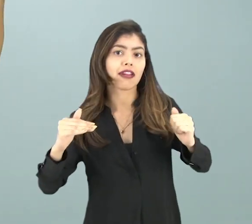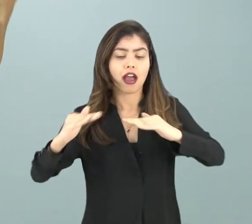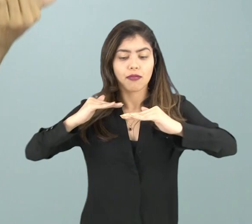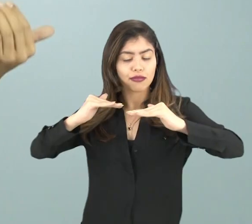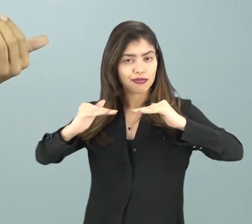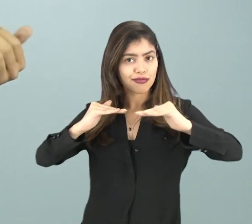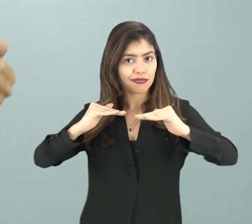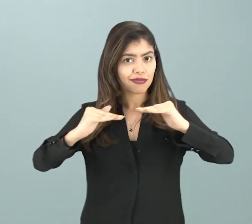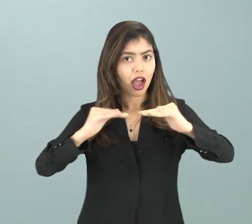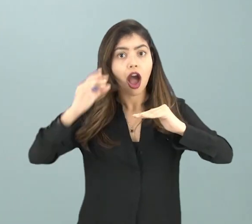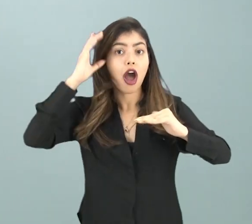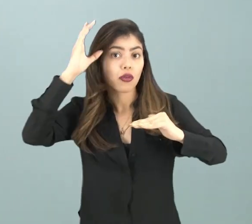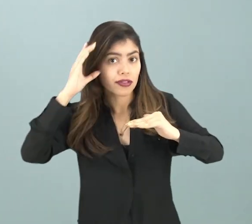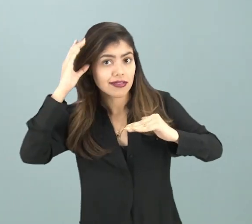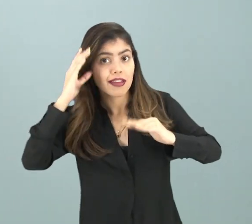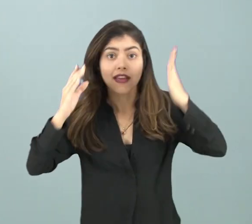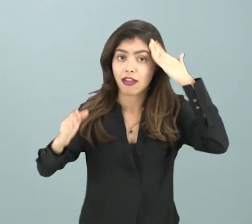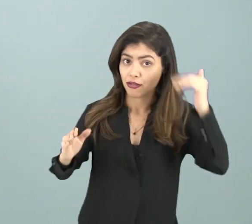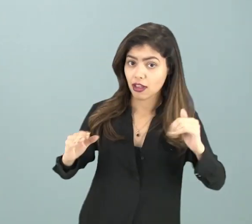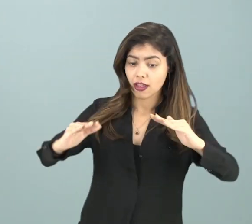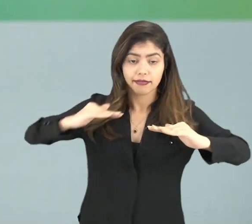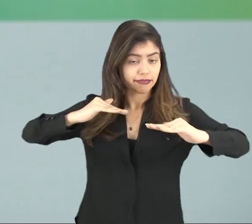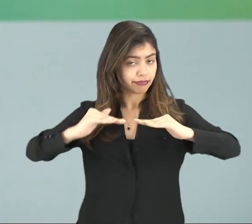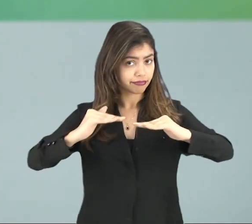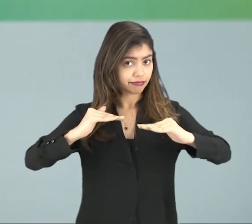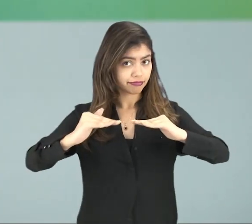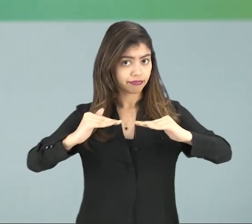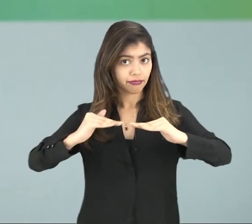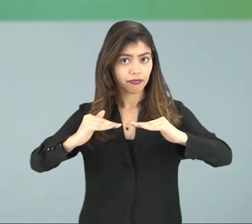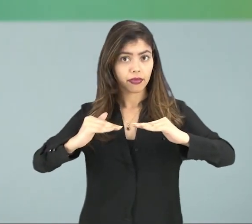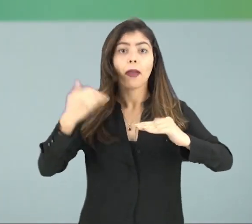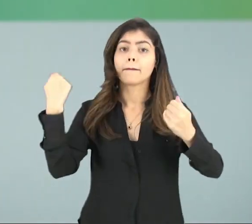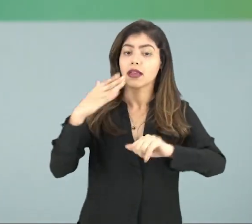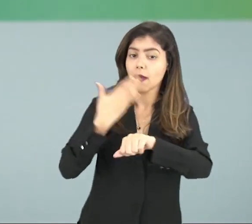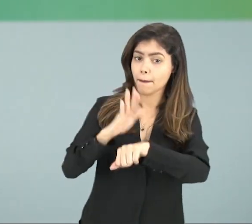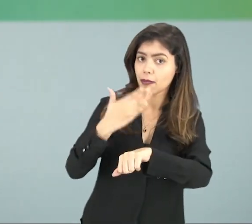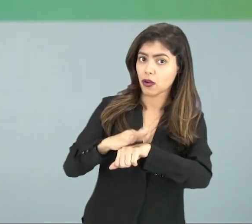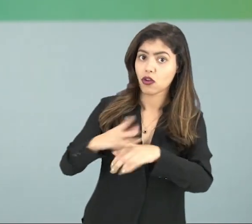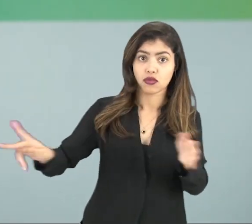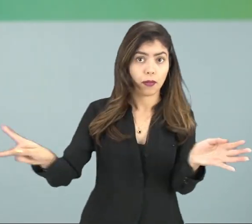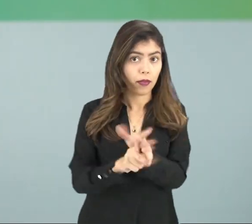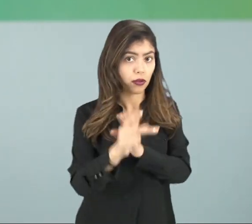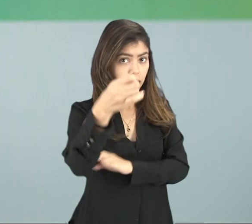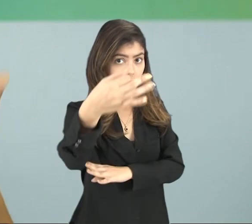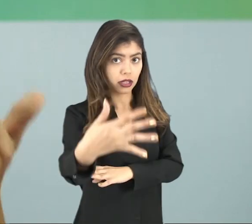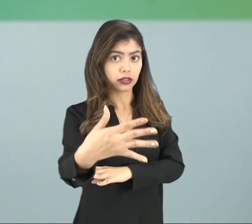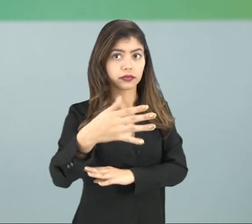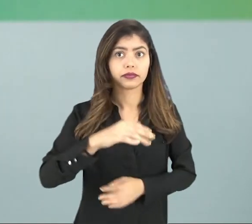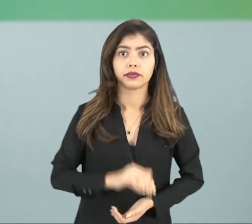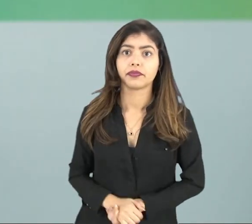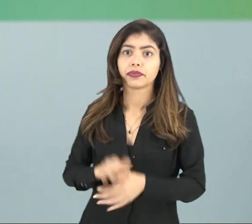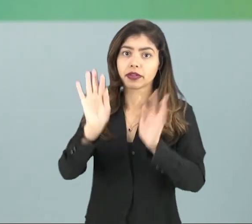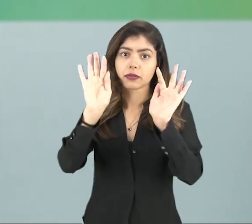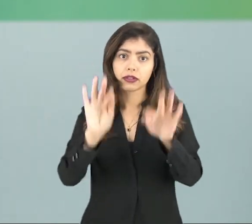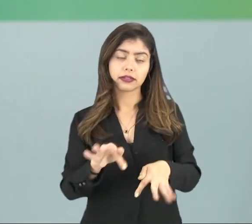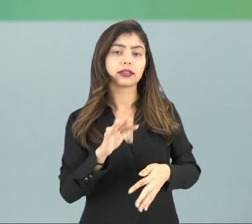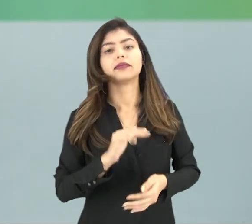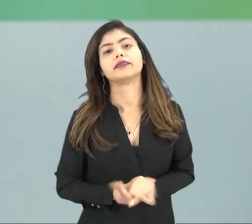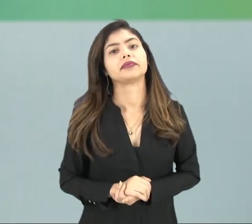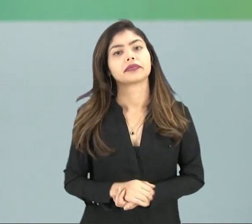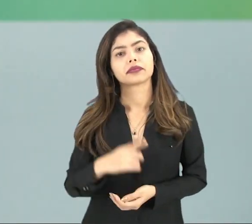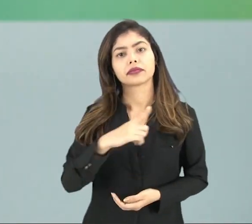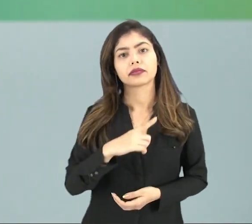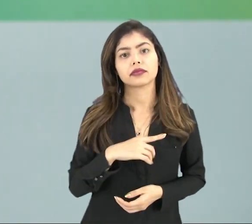temos consciência, com a nossa prática, o comportamento propriamente dito. E, por fim, nós temos o